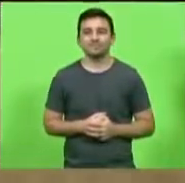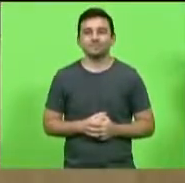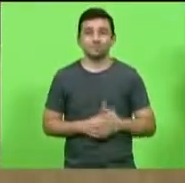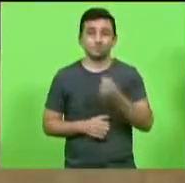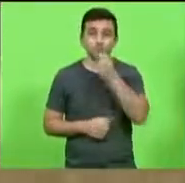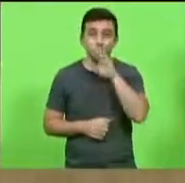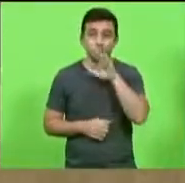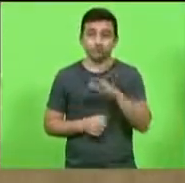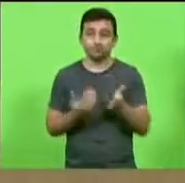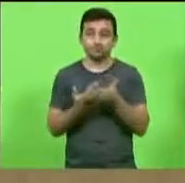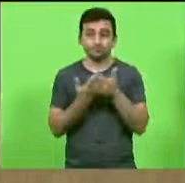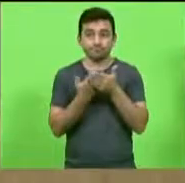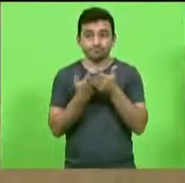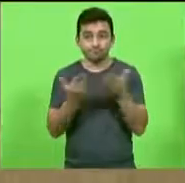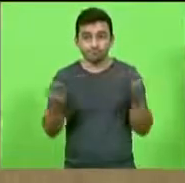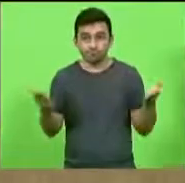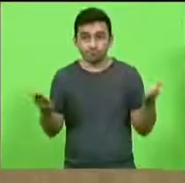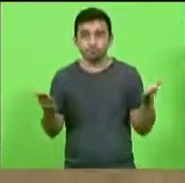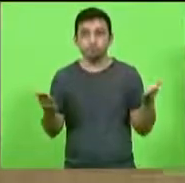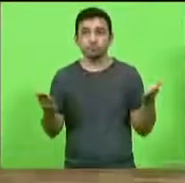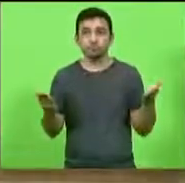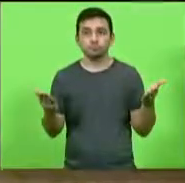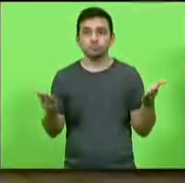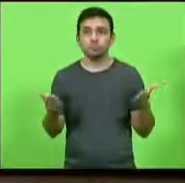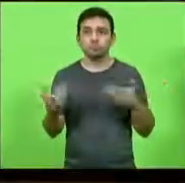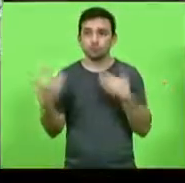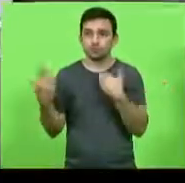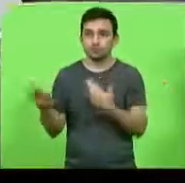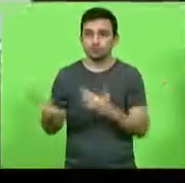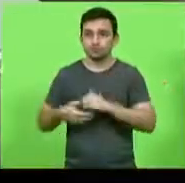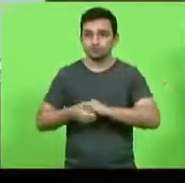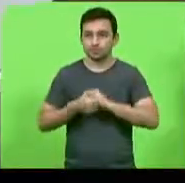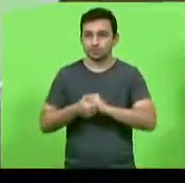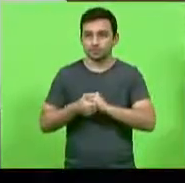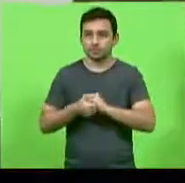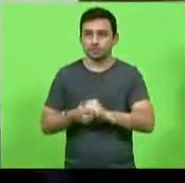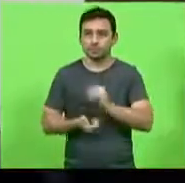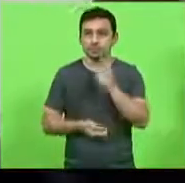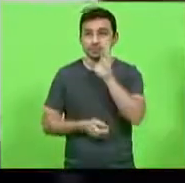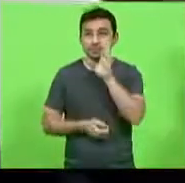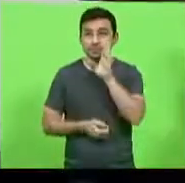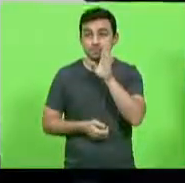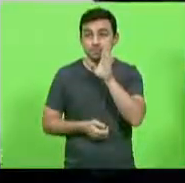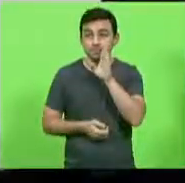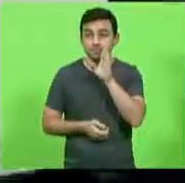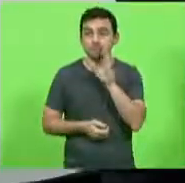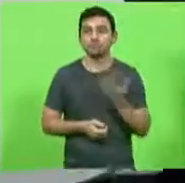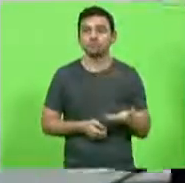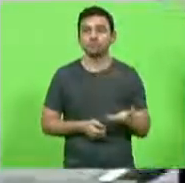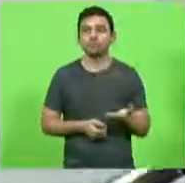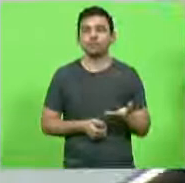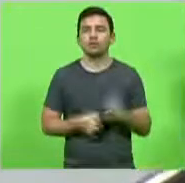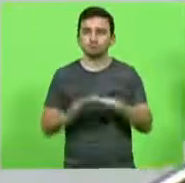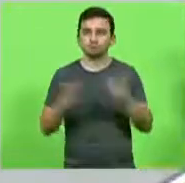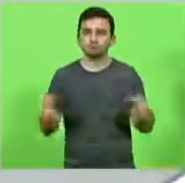Boa tarde a todos e a todas cumprimento o presidente em exercício deputado Nilson Berlanda mesa diretora os nobres colegas se fazem